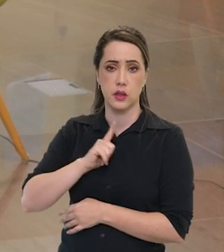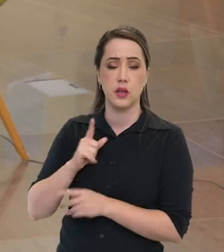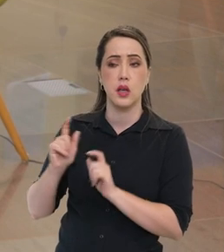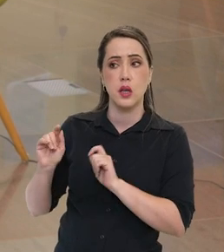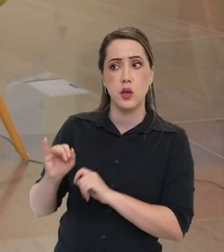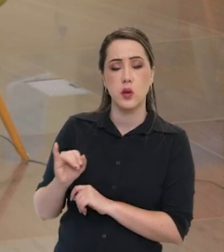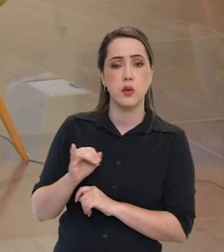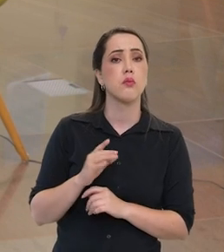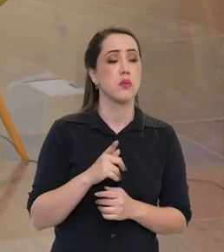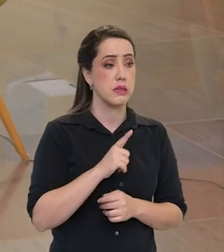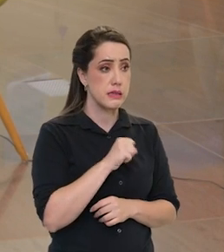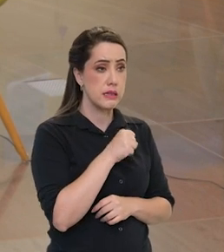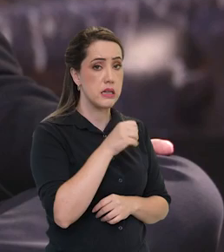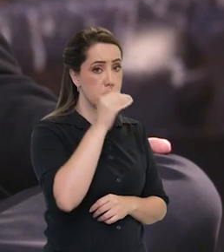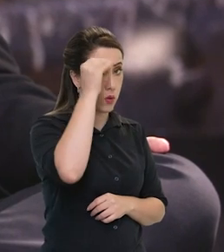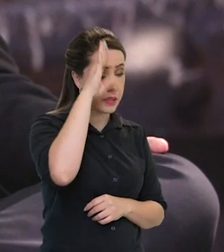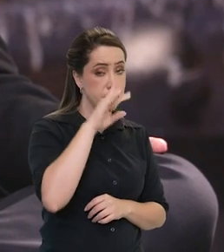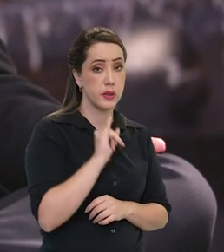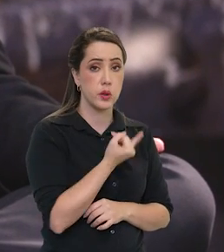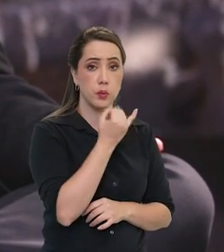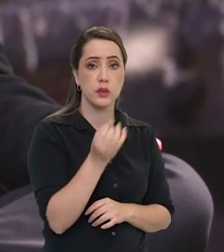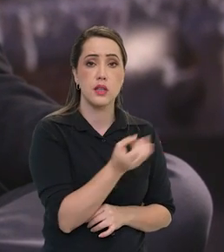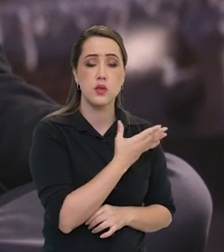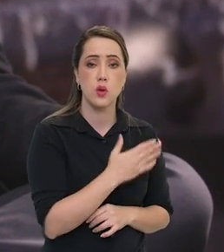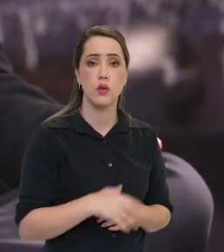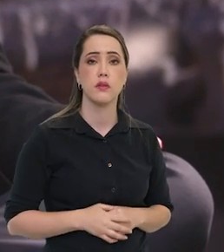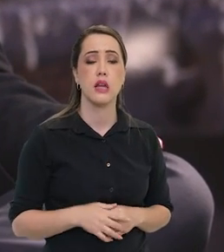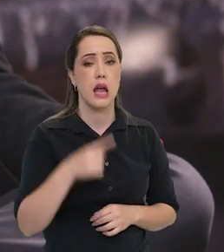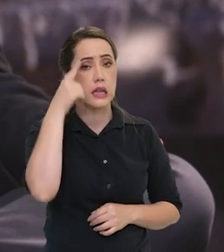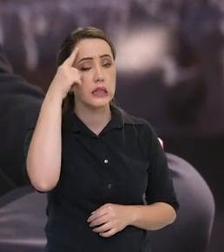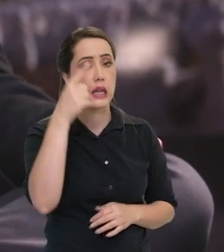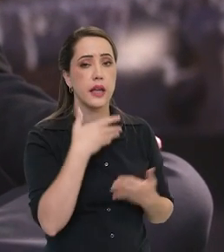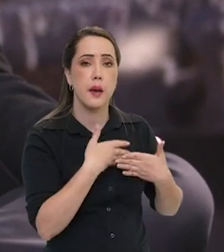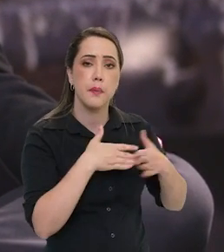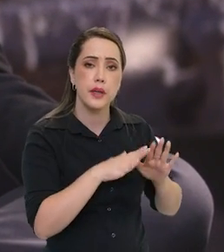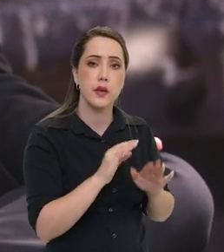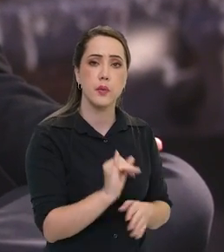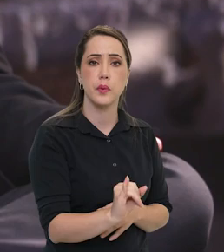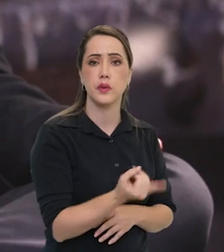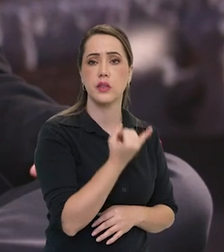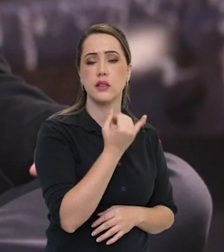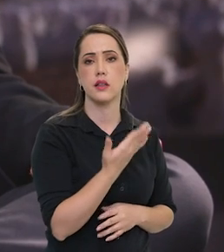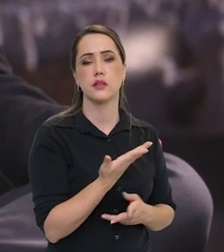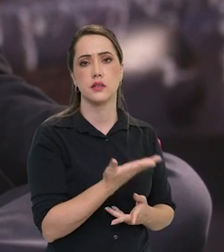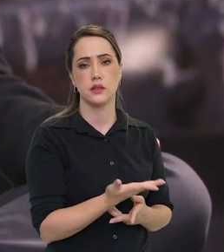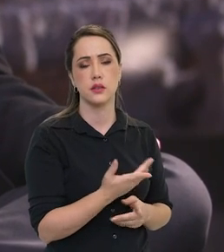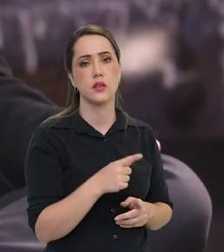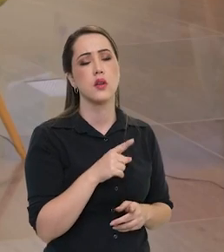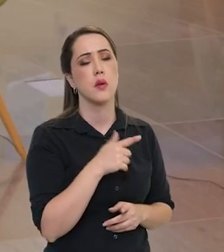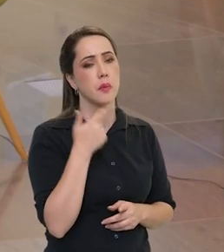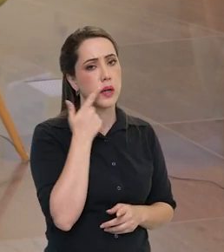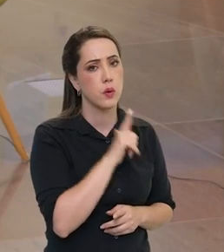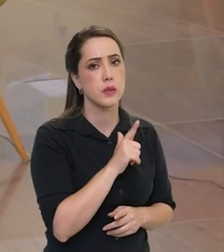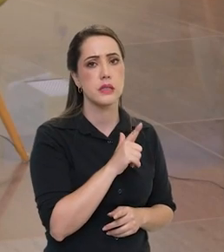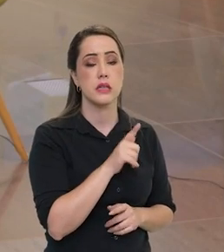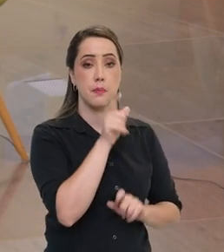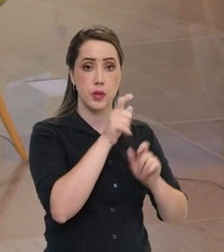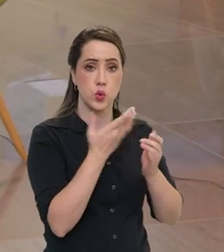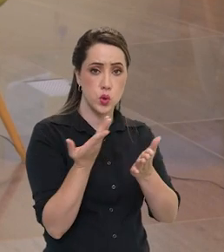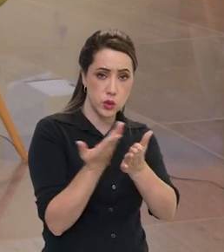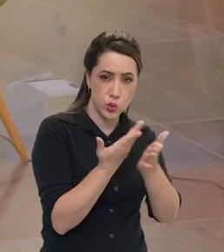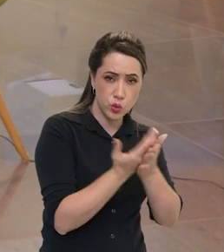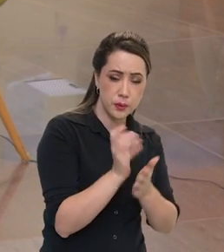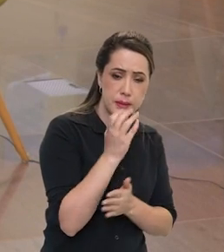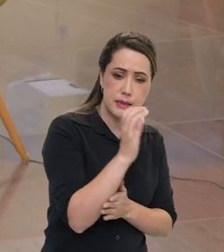adquire conhecimento e oportunidades novas. A ideia é abrir oportunidades para cientistas